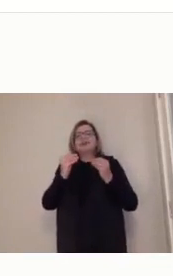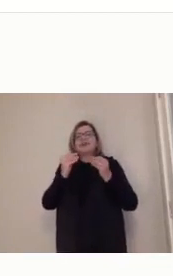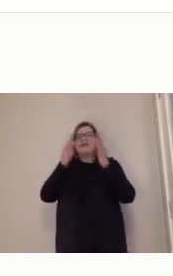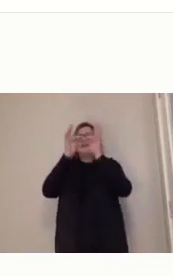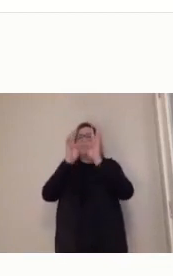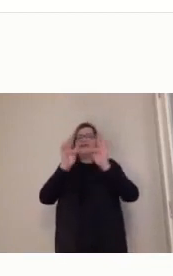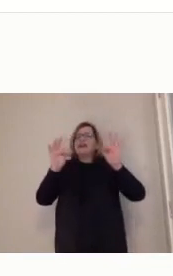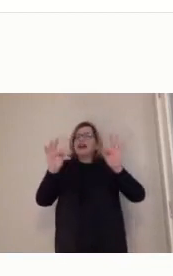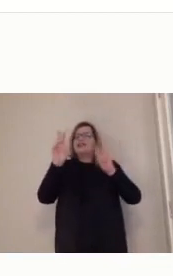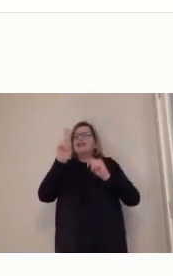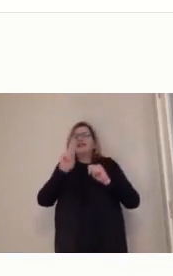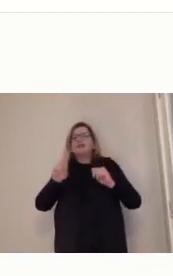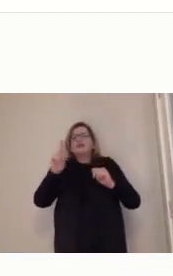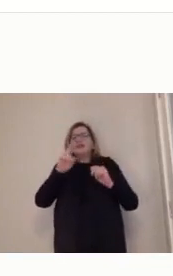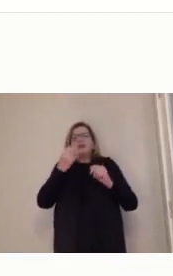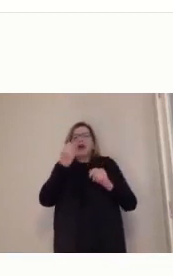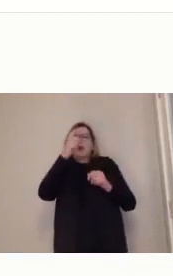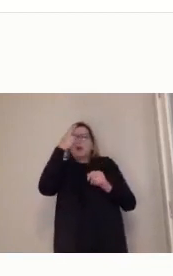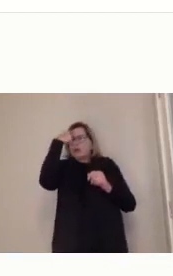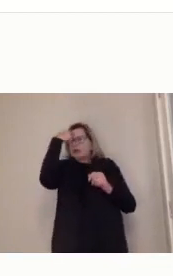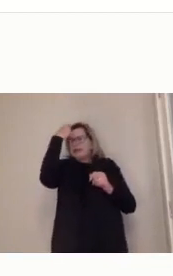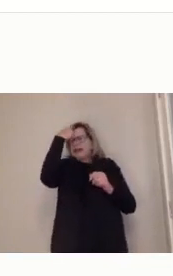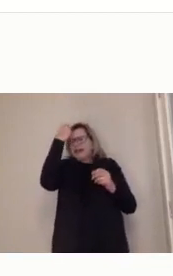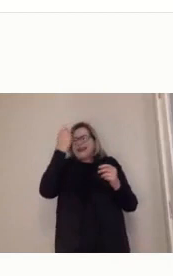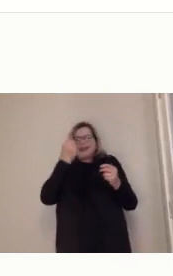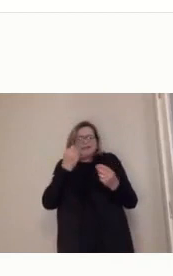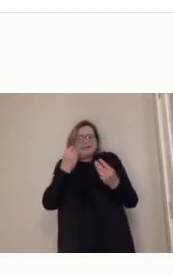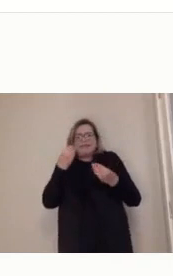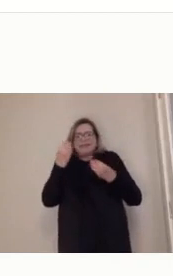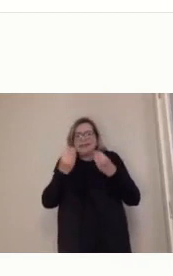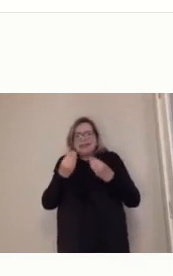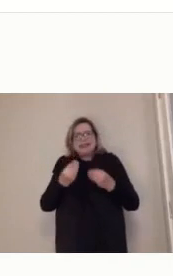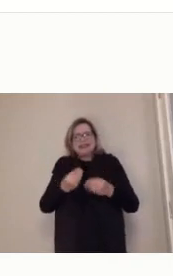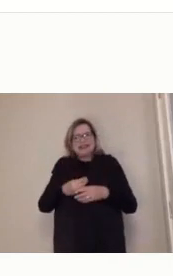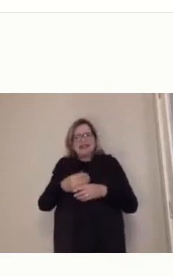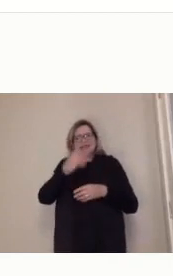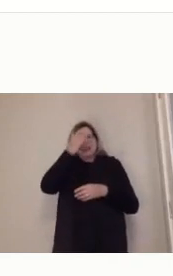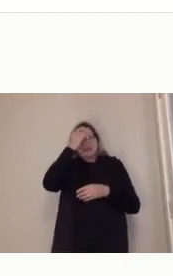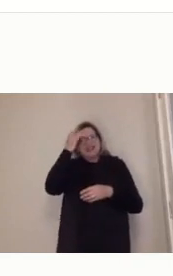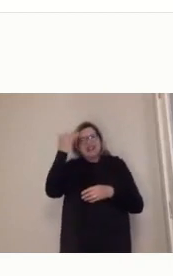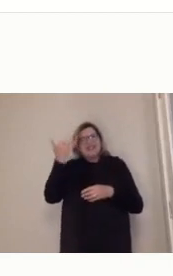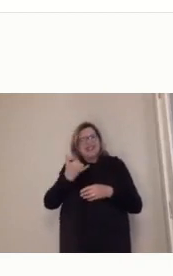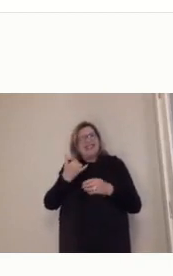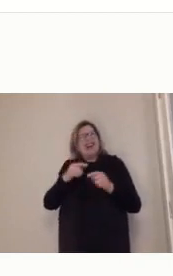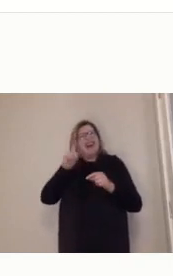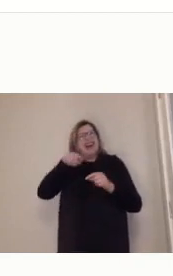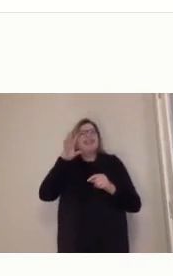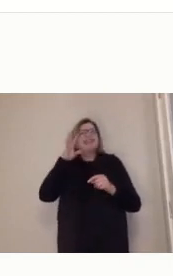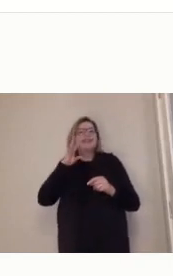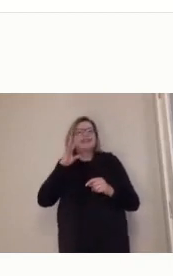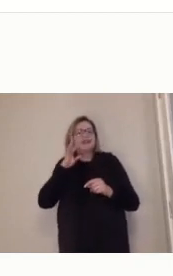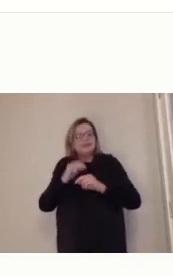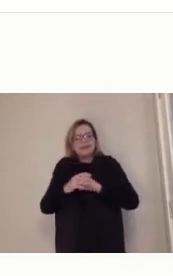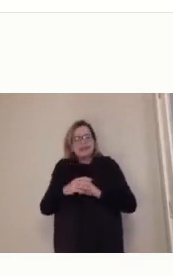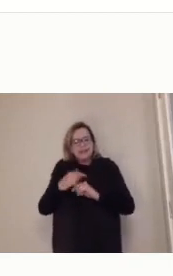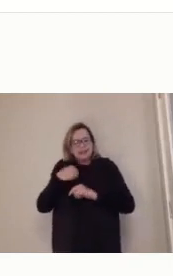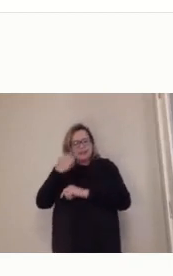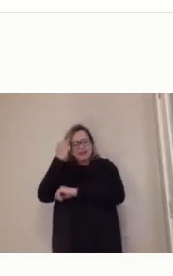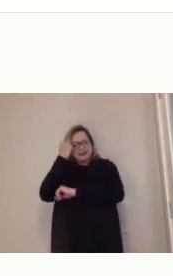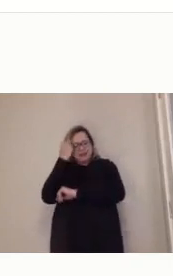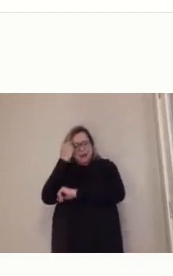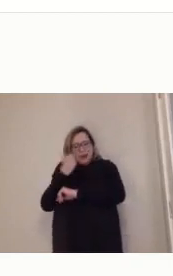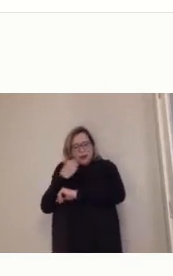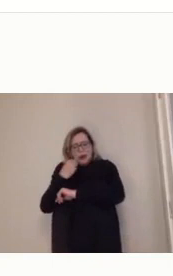pensamento e as pessoas dizem, nossa, que legal, e você pergunta, meu Deus, da onde foi que eu tirei isso, da onde que eu tirei isso?